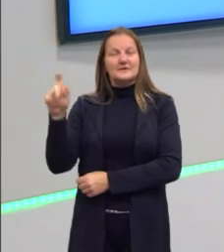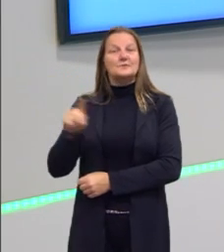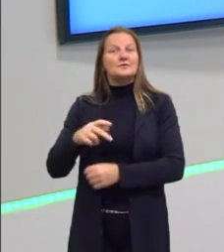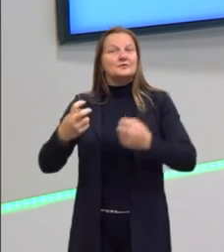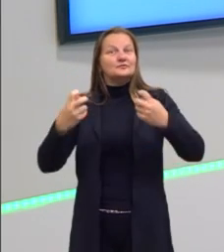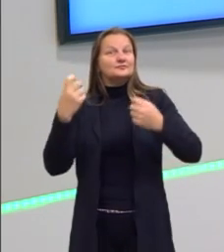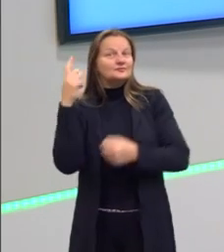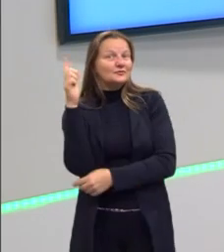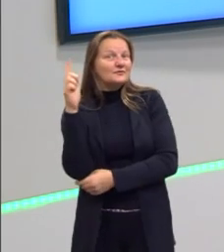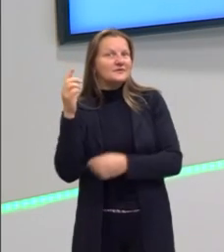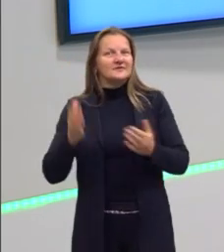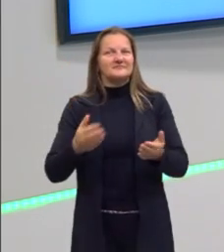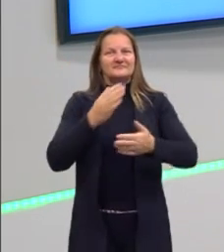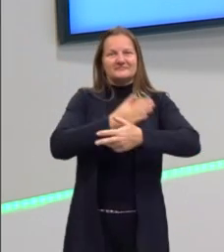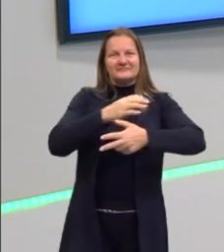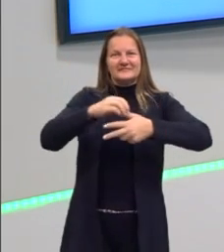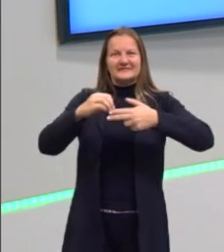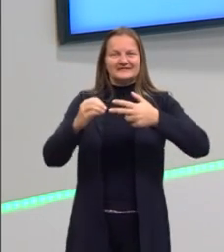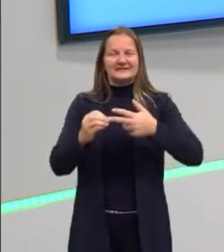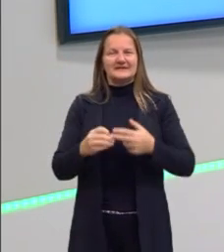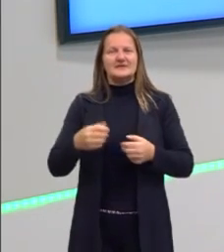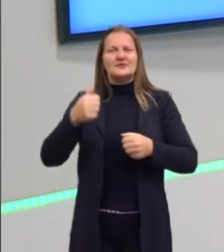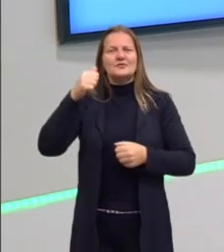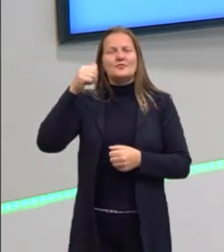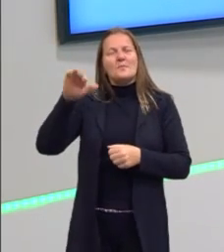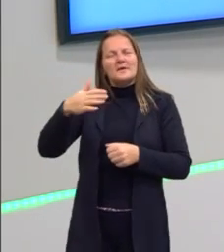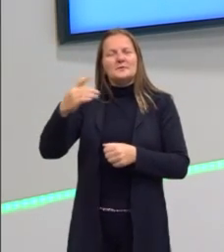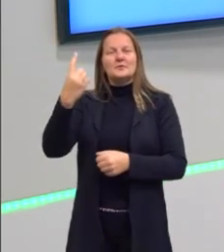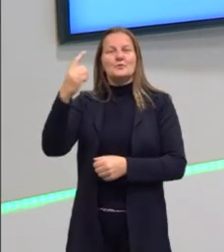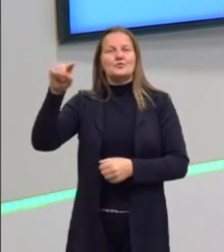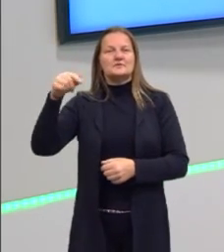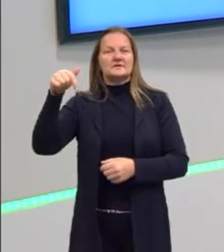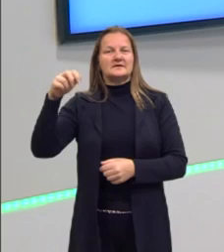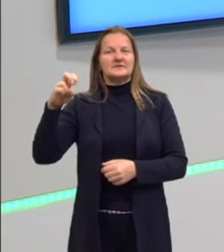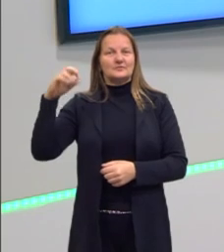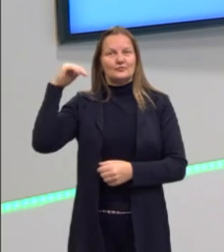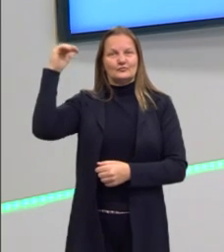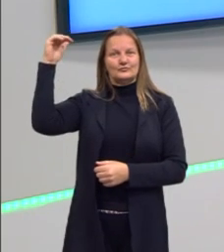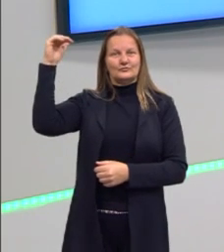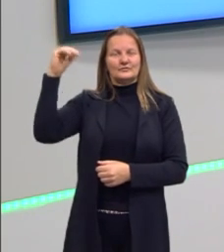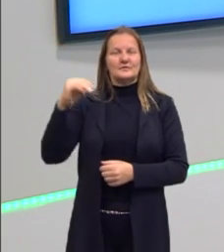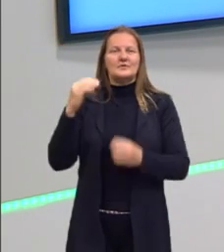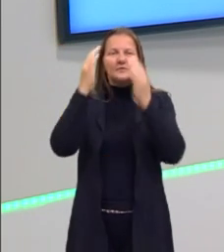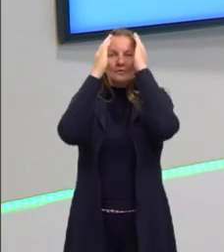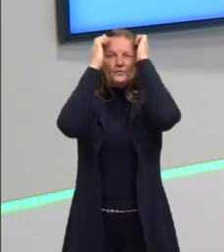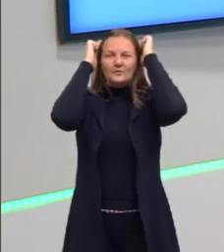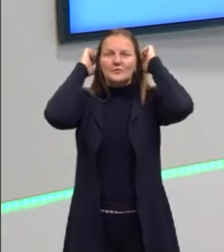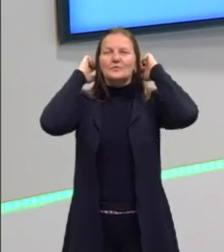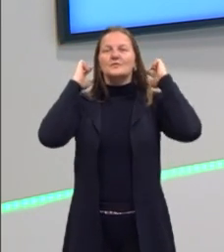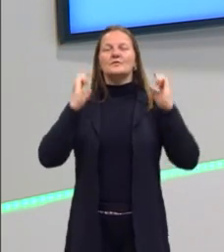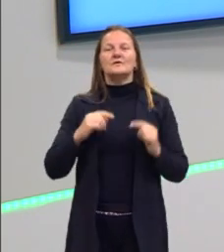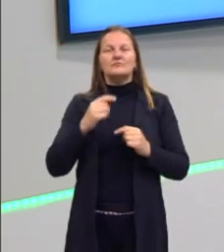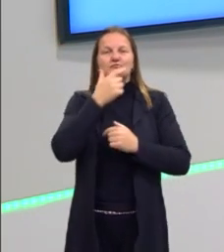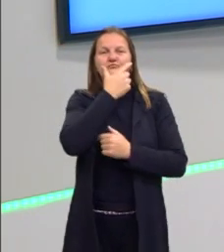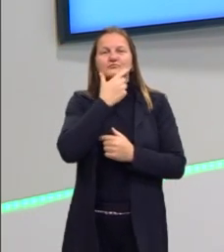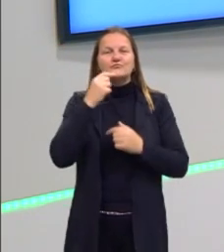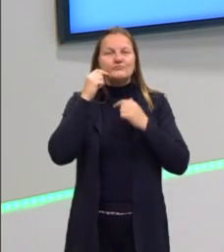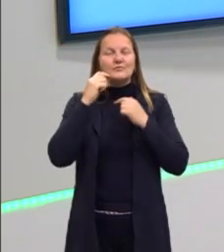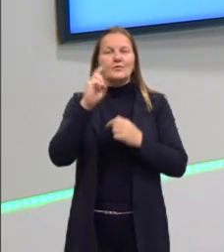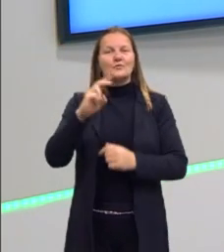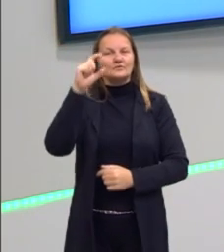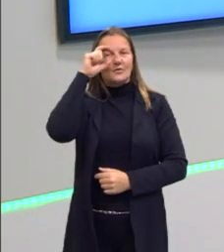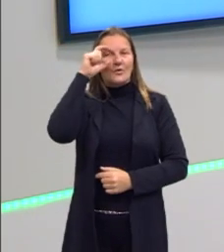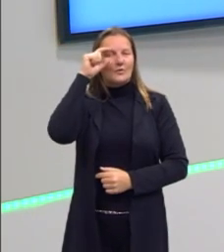projeto para a Enem. Eu sou um homem de estatura de 1,75m, tenho cabelos curtos, barba também curta e uso